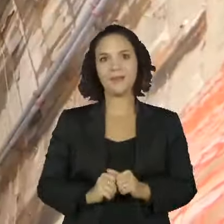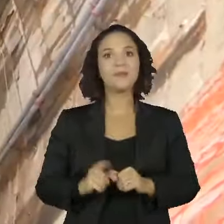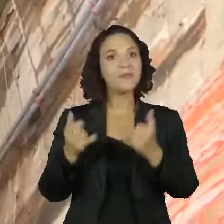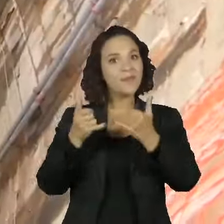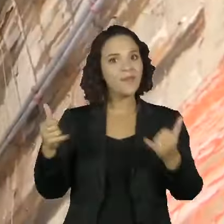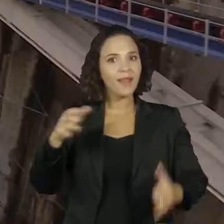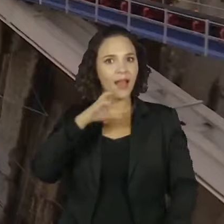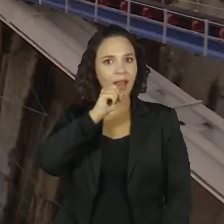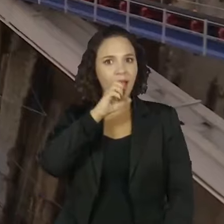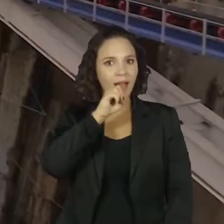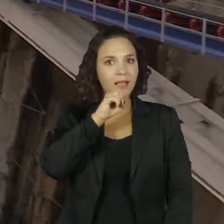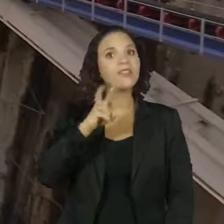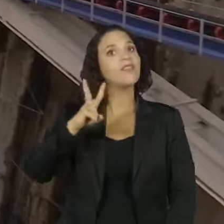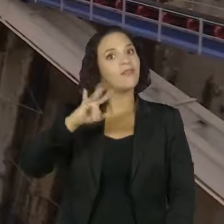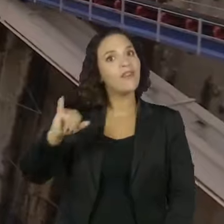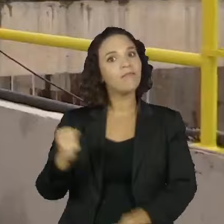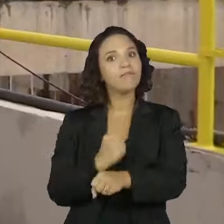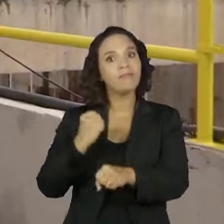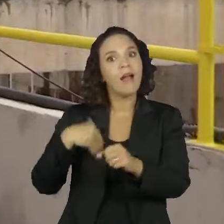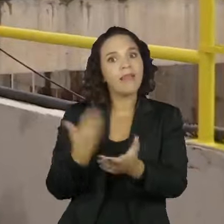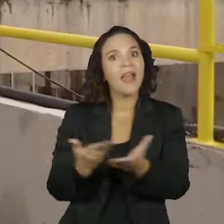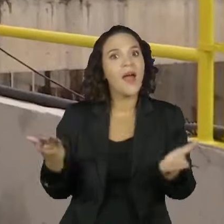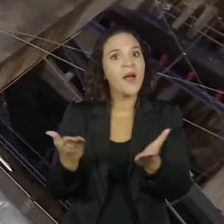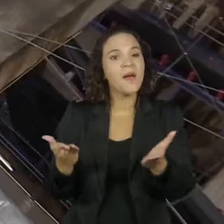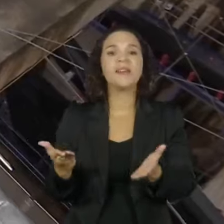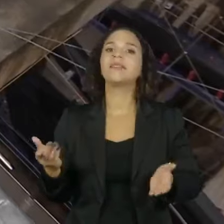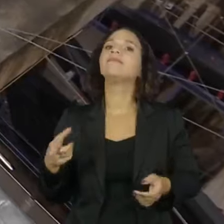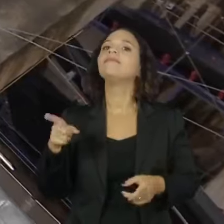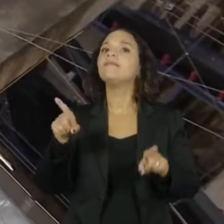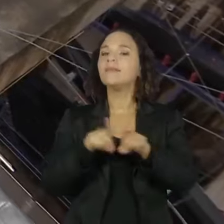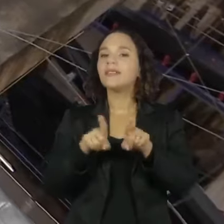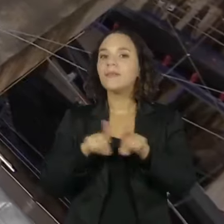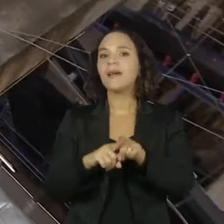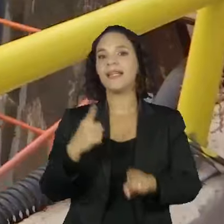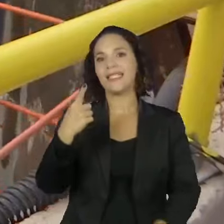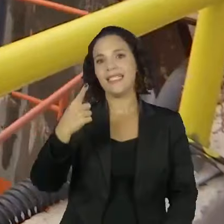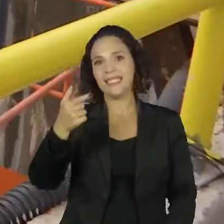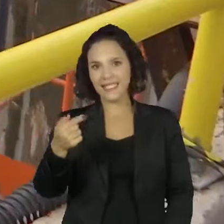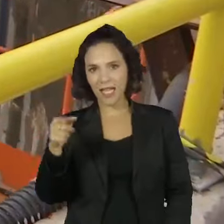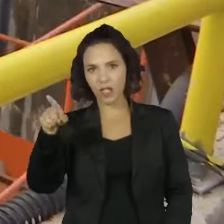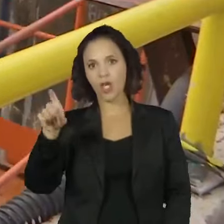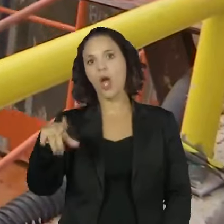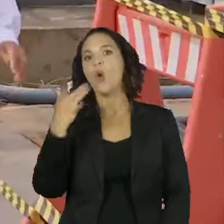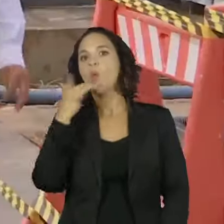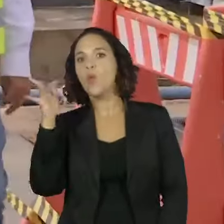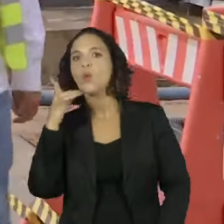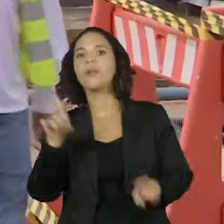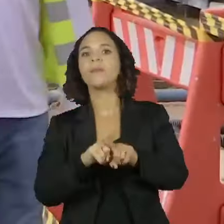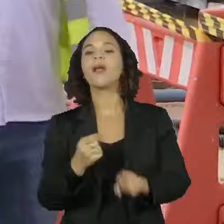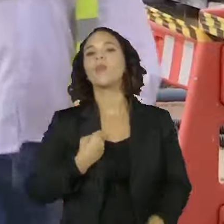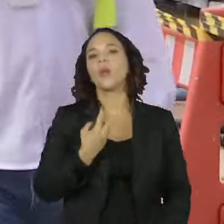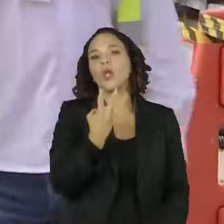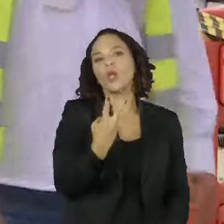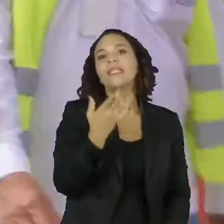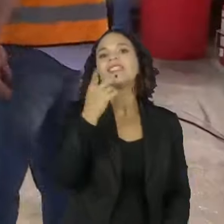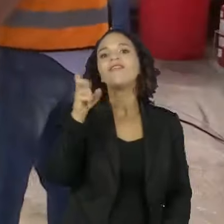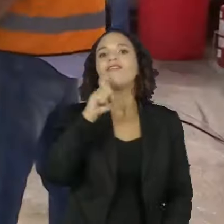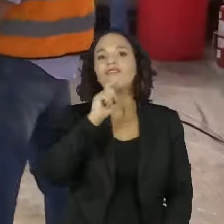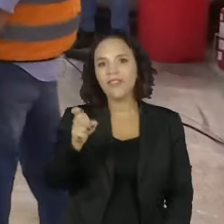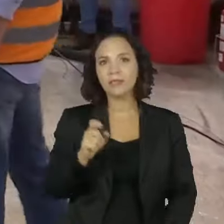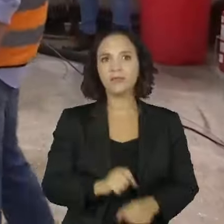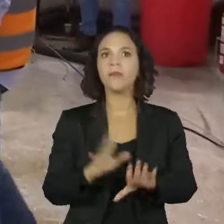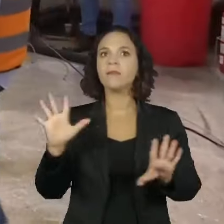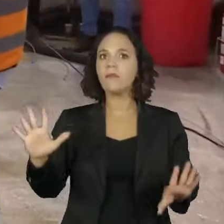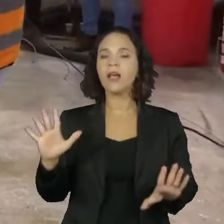Laranja é uma das que seguem em obras de ampliação, assim como a 17 Ouro e a 2 Verde. O ritmo de trabalho, porém,